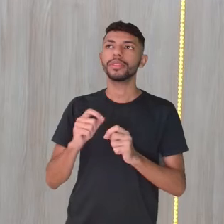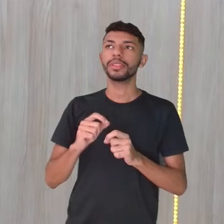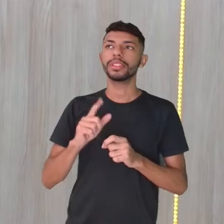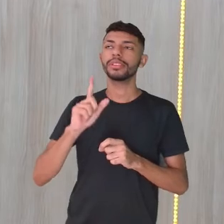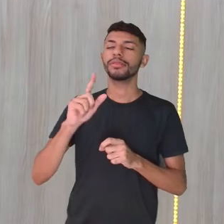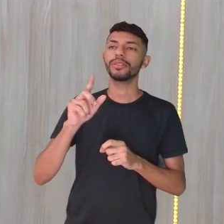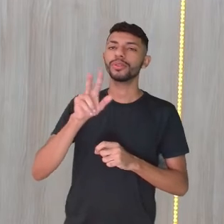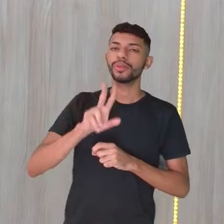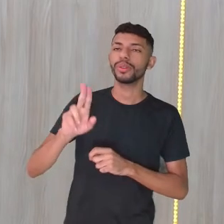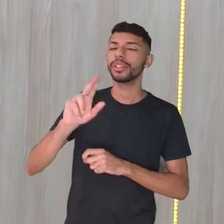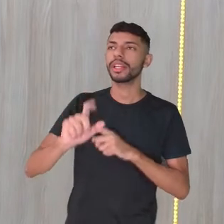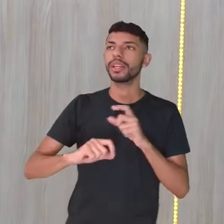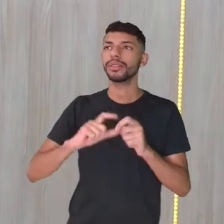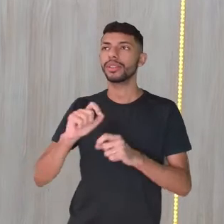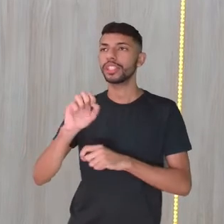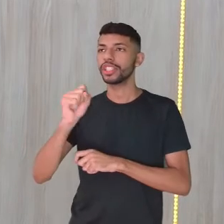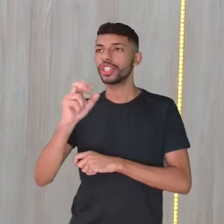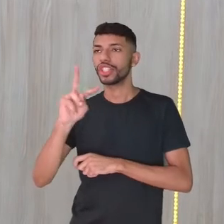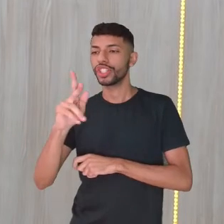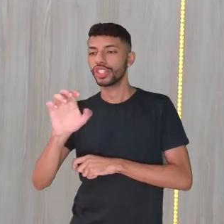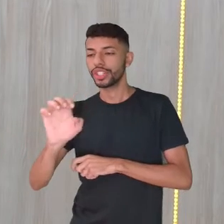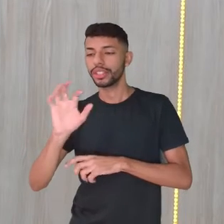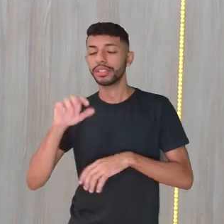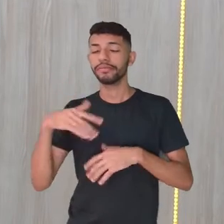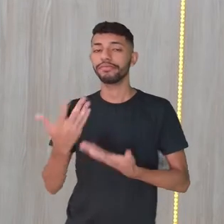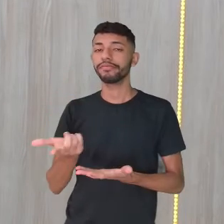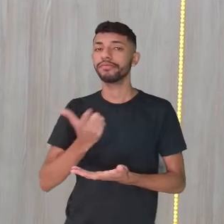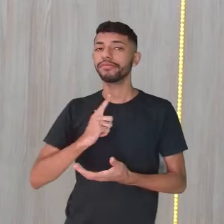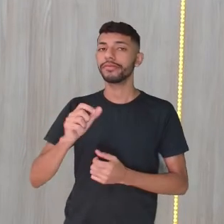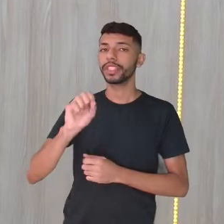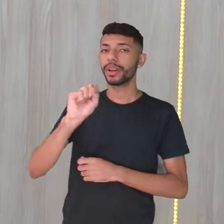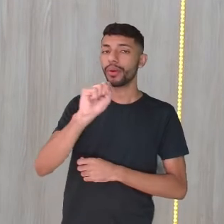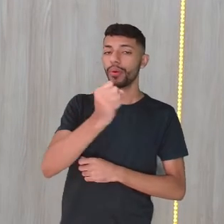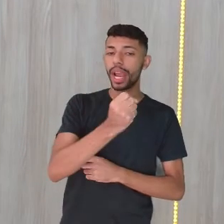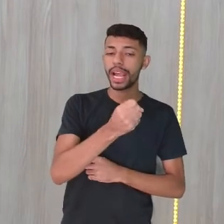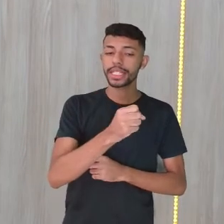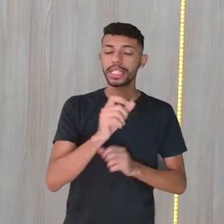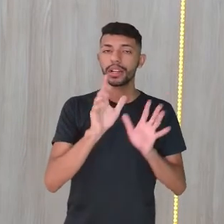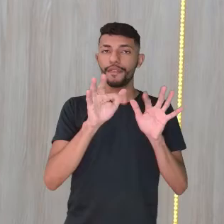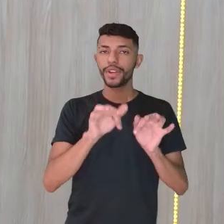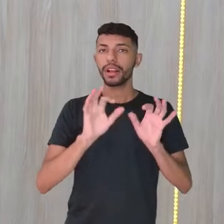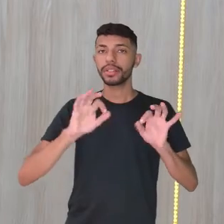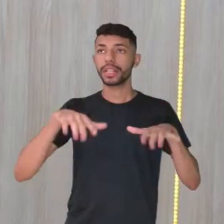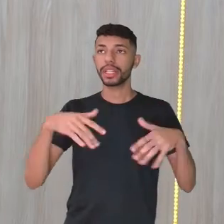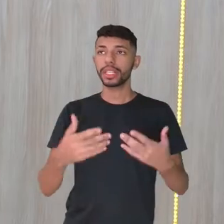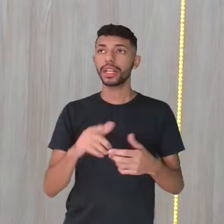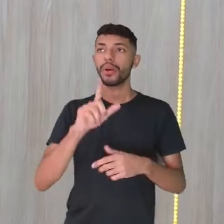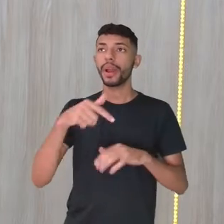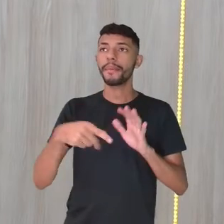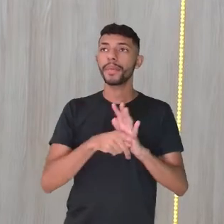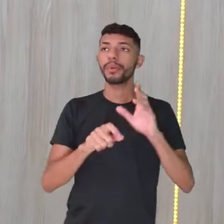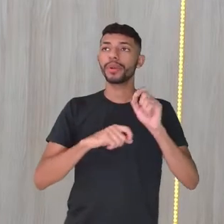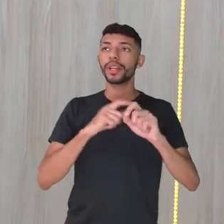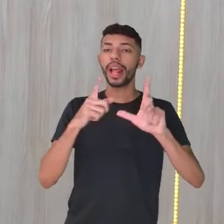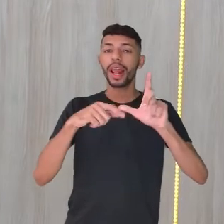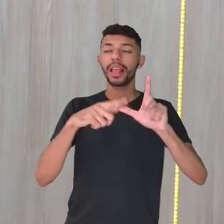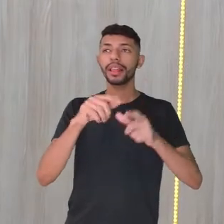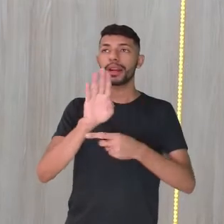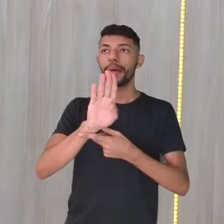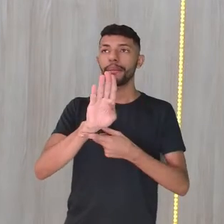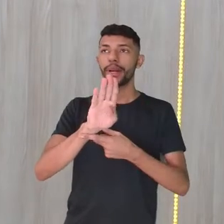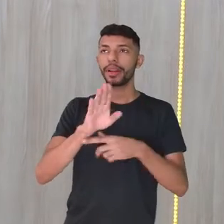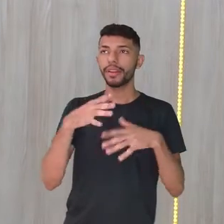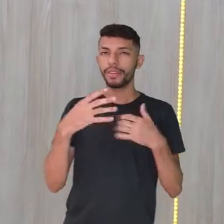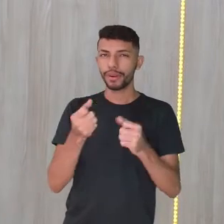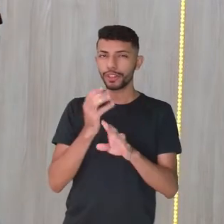sendo conjugado por she. Então, ele tem um S no final. Então, só pode ser agora a letra B. Vamos ver se tem